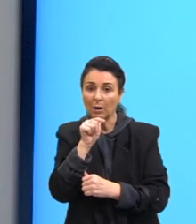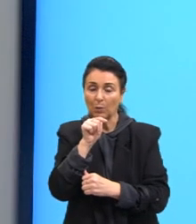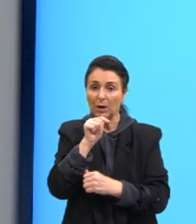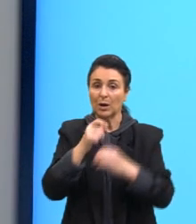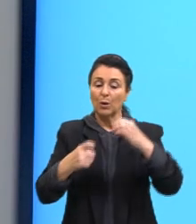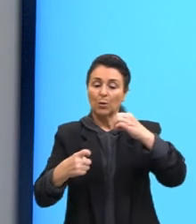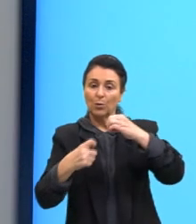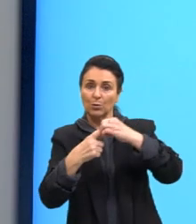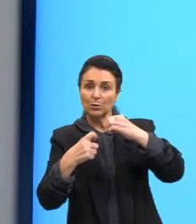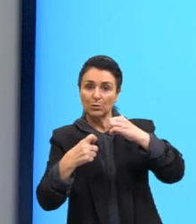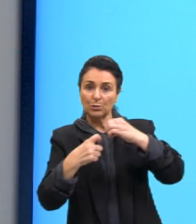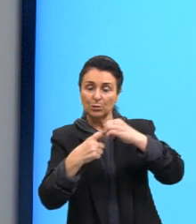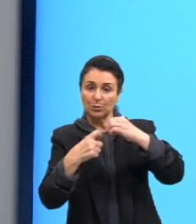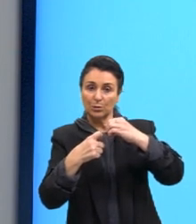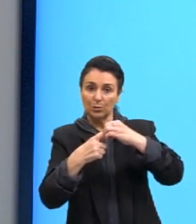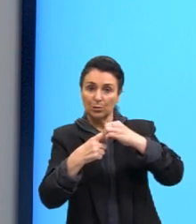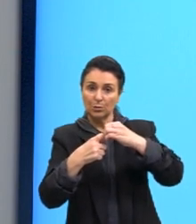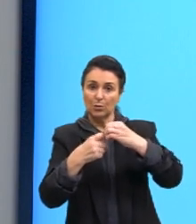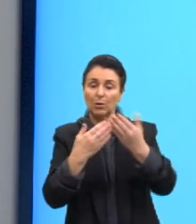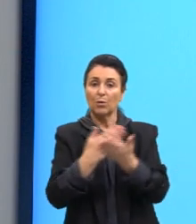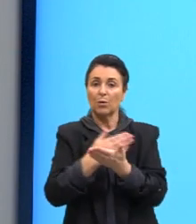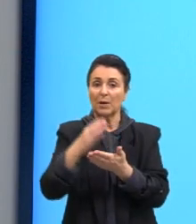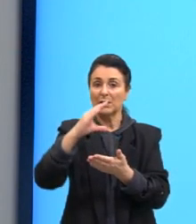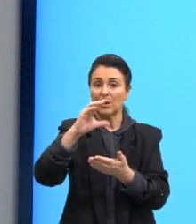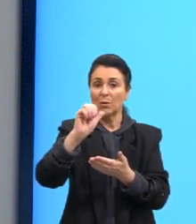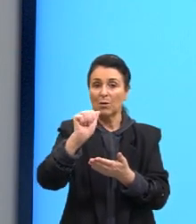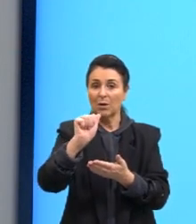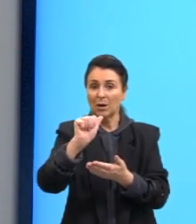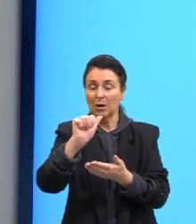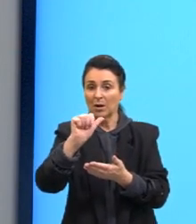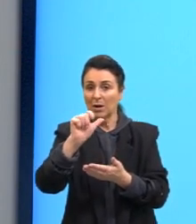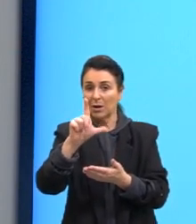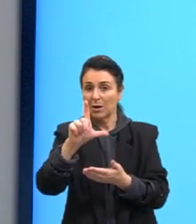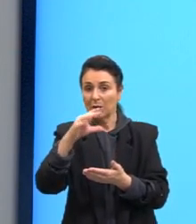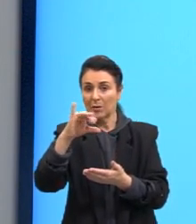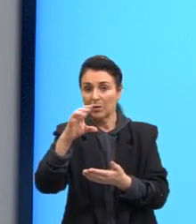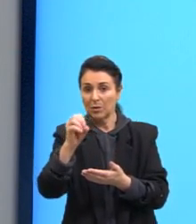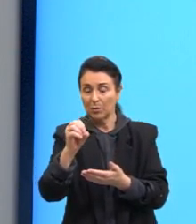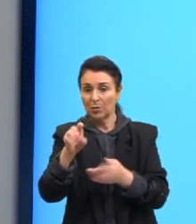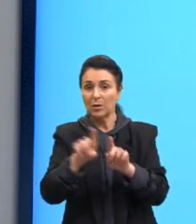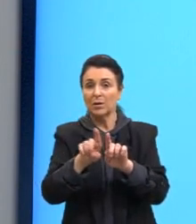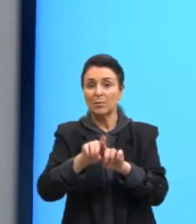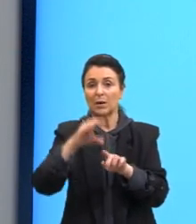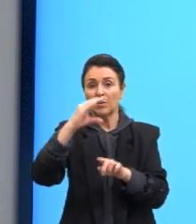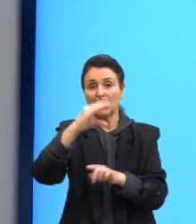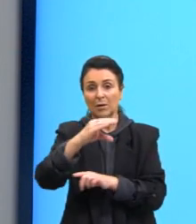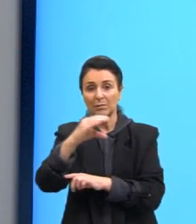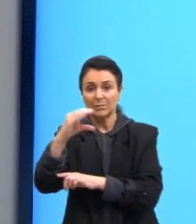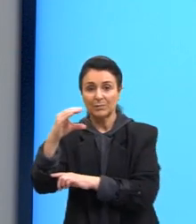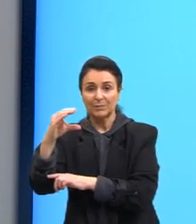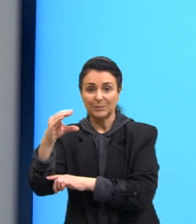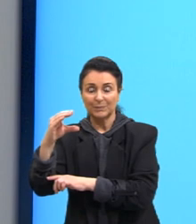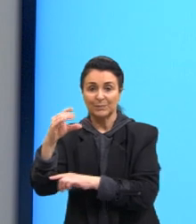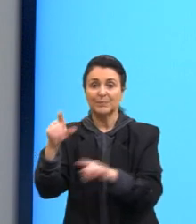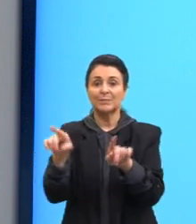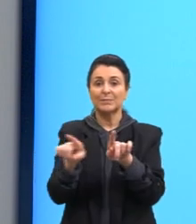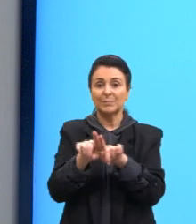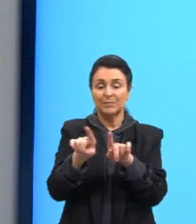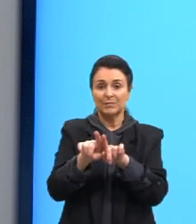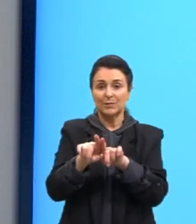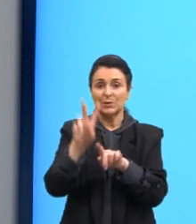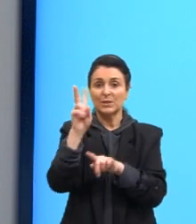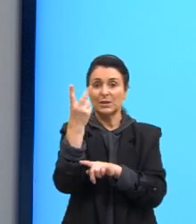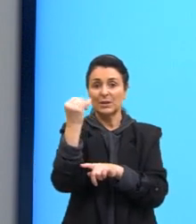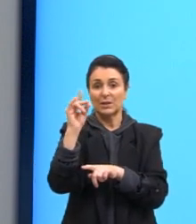formam um hidróxido de cálcio e um ácido carbônico. Então, eu conhecendo a formação dos hidróxidos e